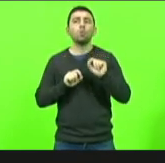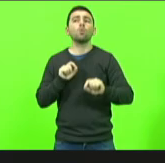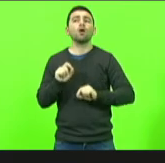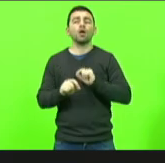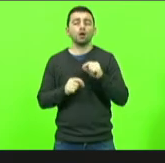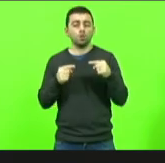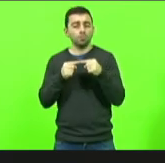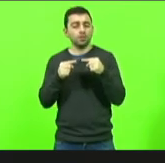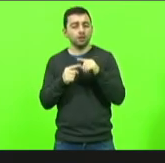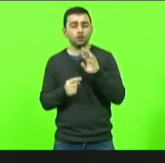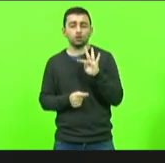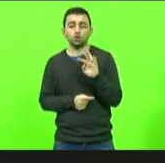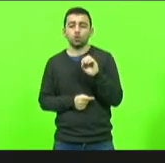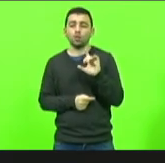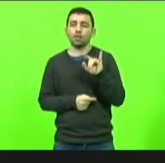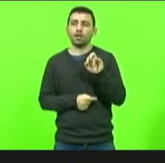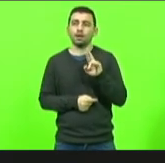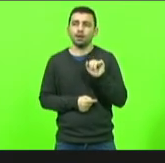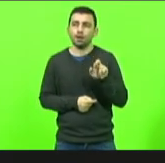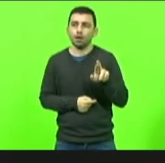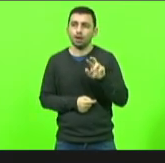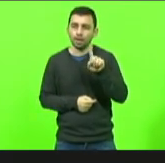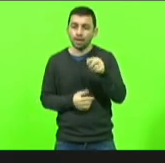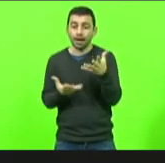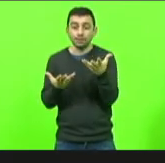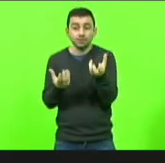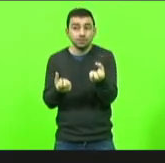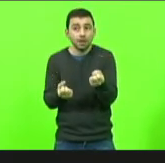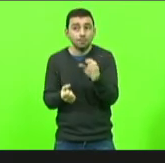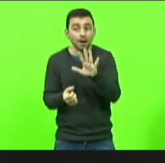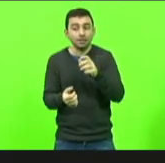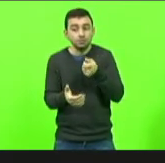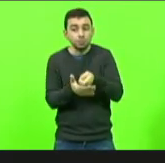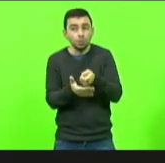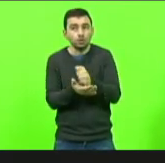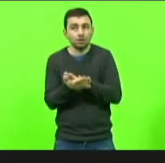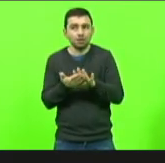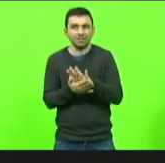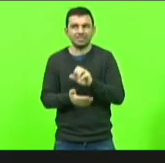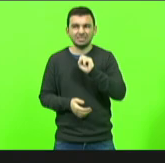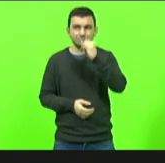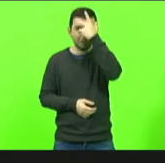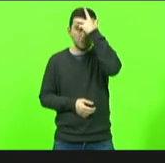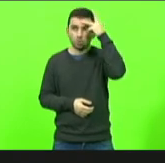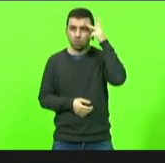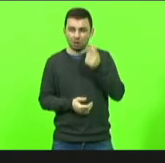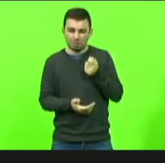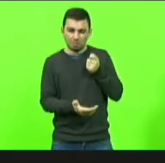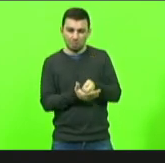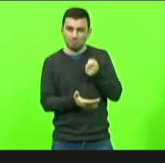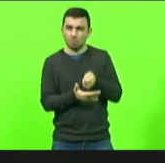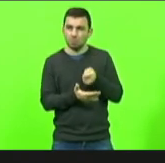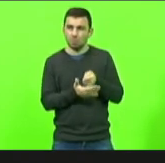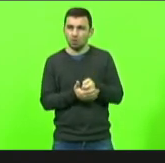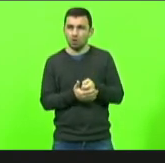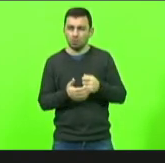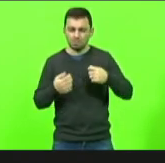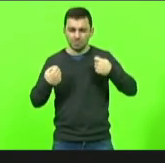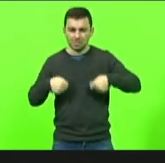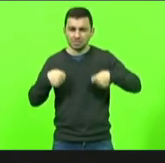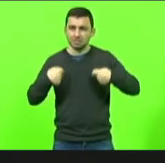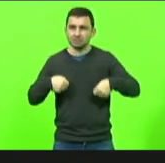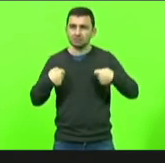tolerar é aceitar sem impor a partir da hora que você começa a impor algo a alguém